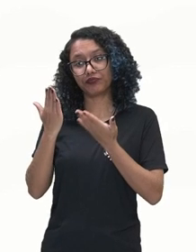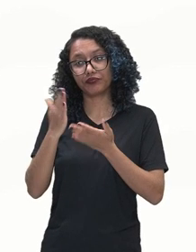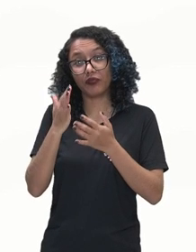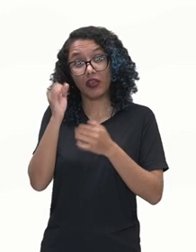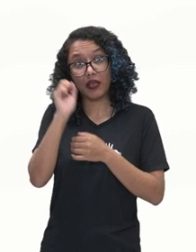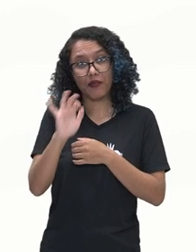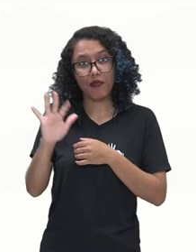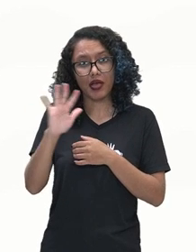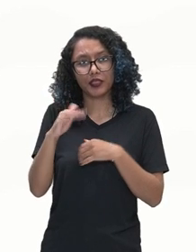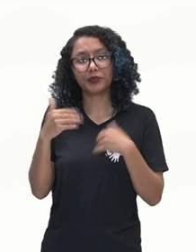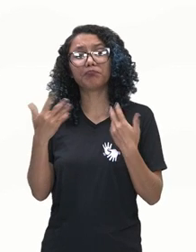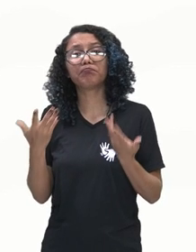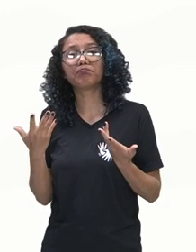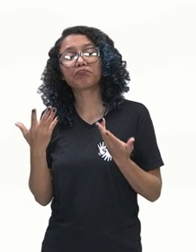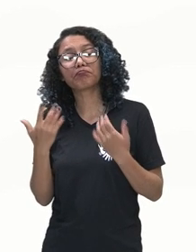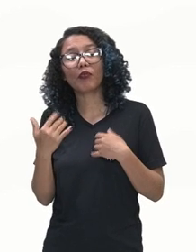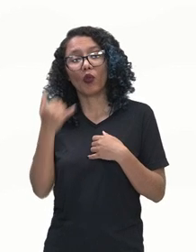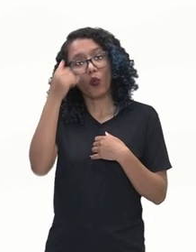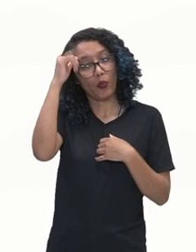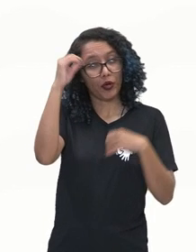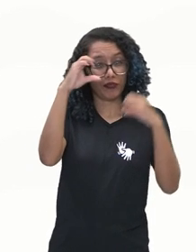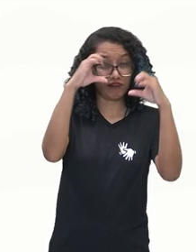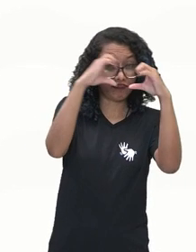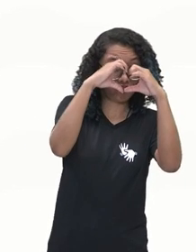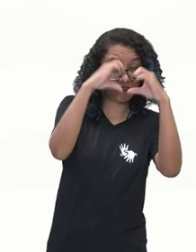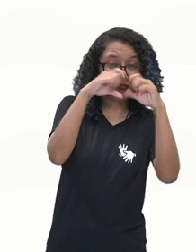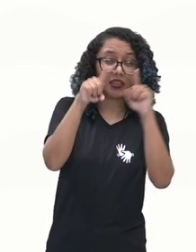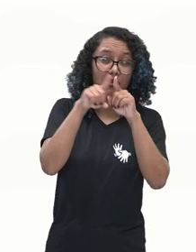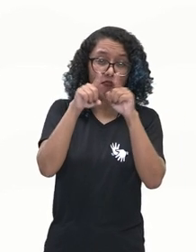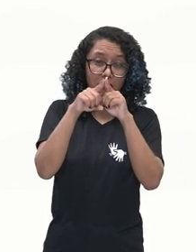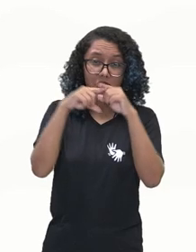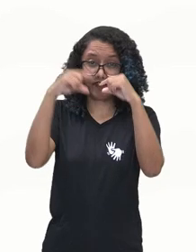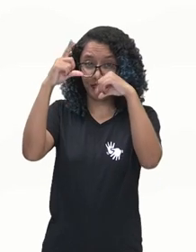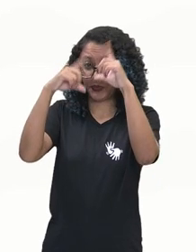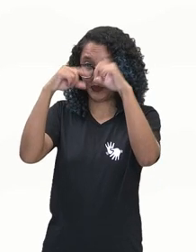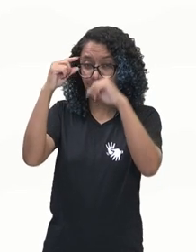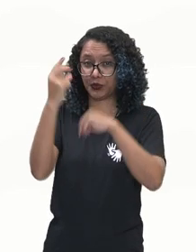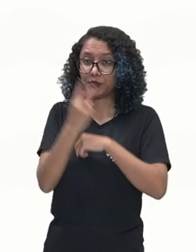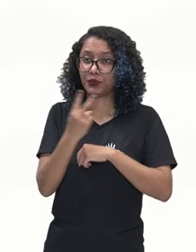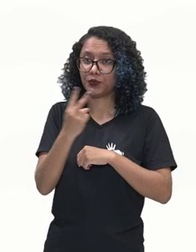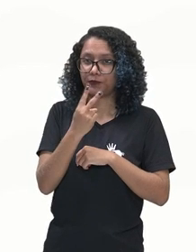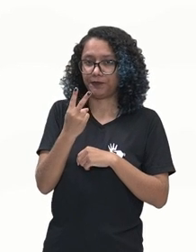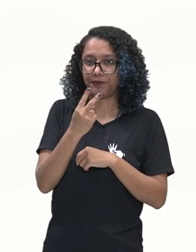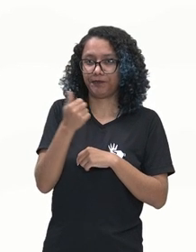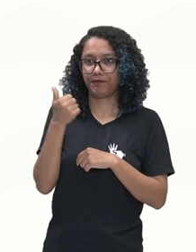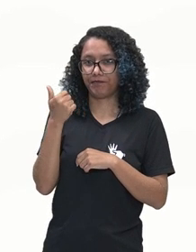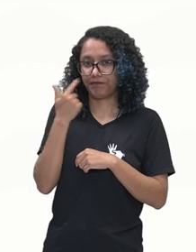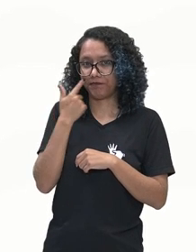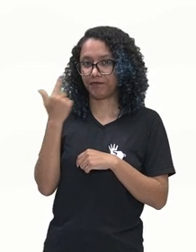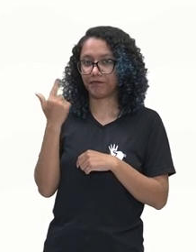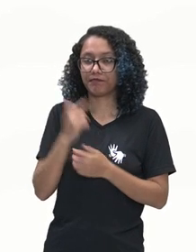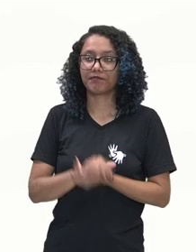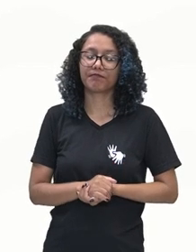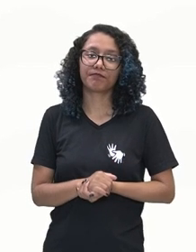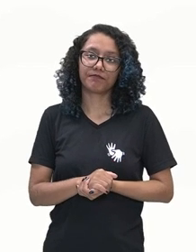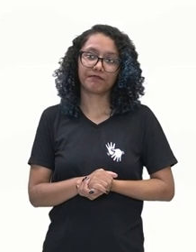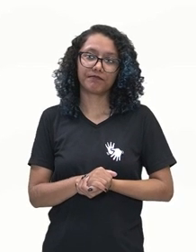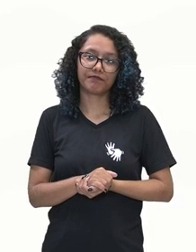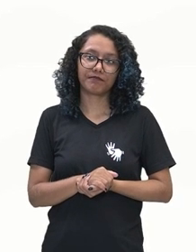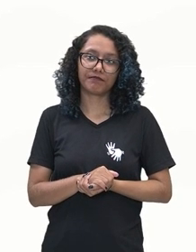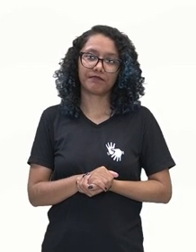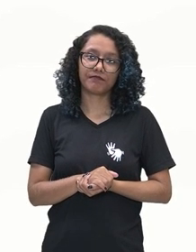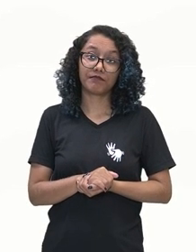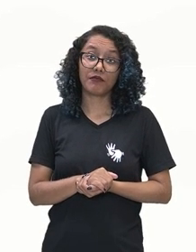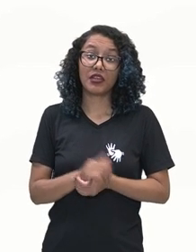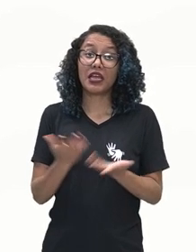o garantido e o caprichoso, os dois bois, né? Quem é de